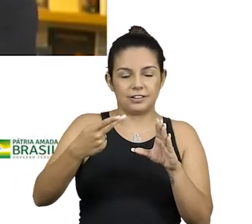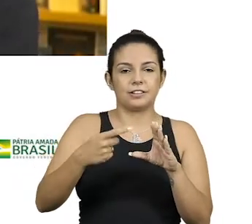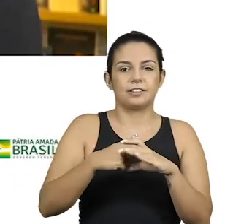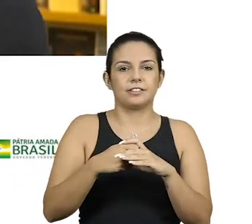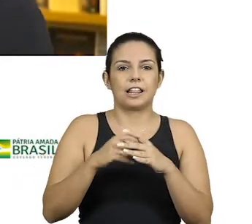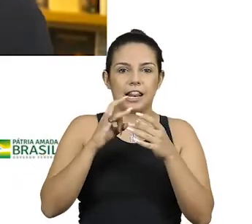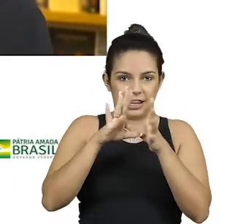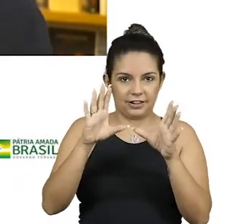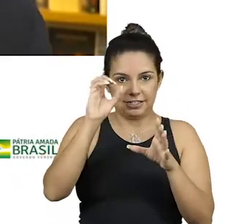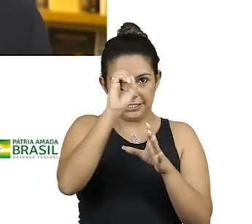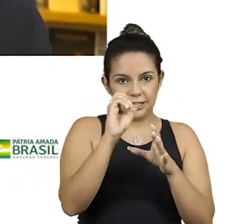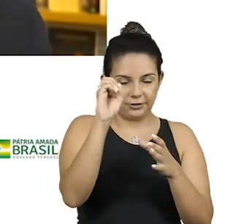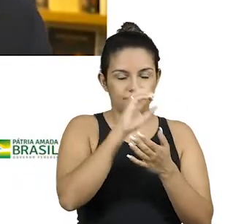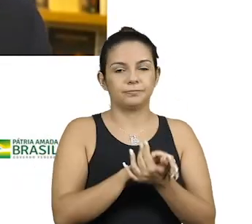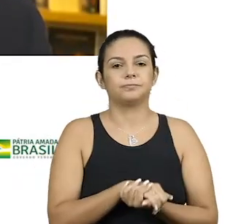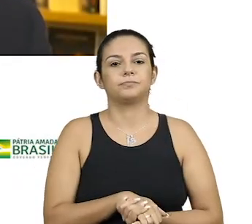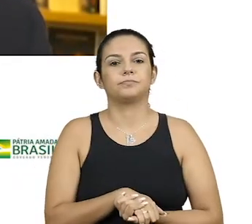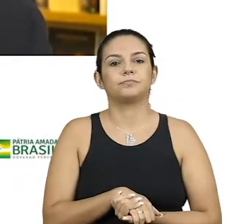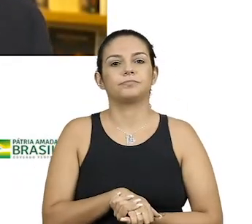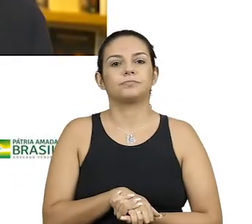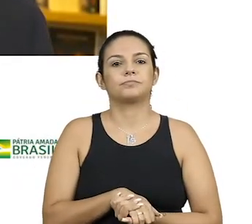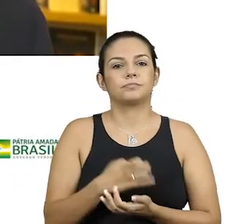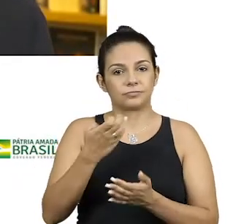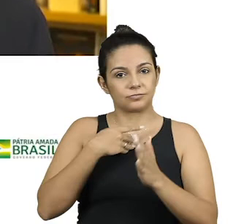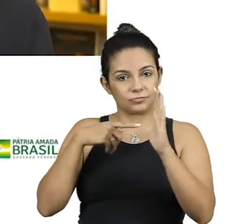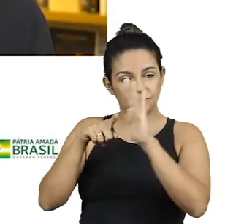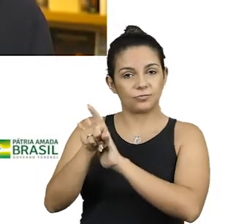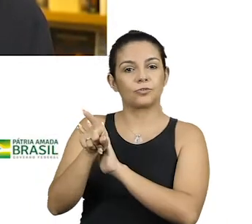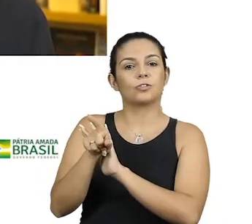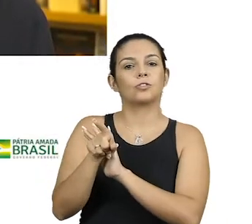Eu quero te perguntar o seguinte, zerou aí sua vida?